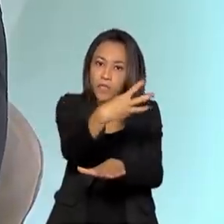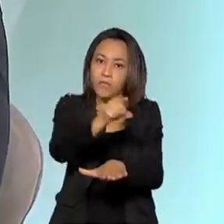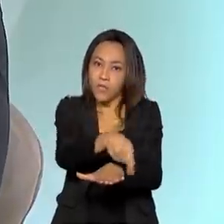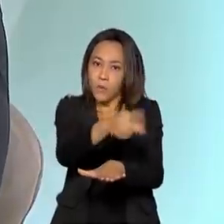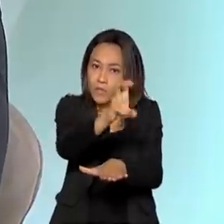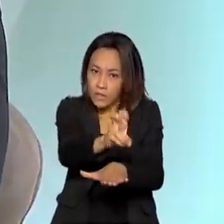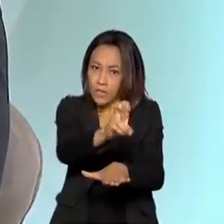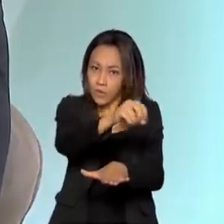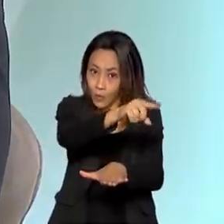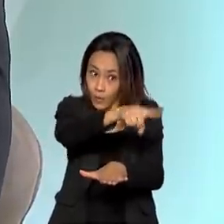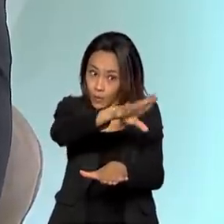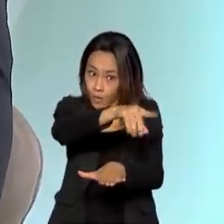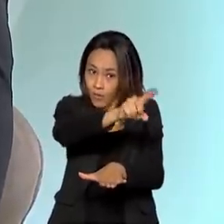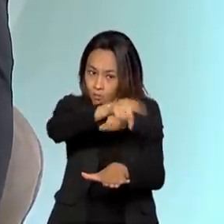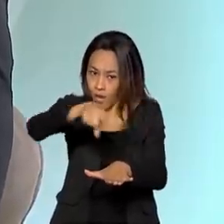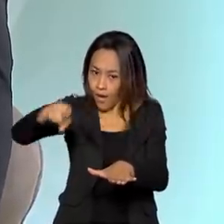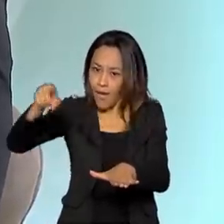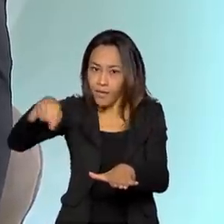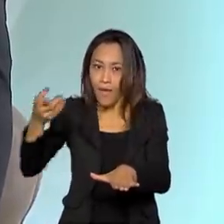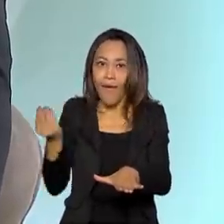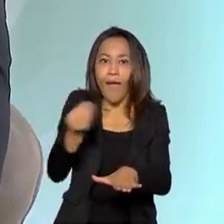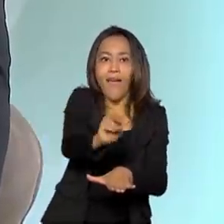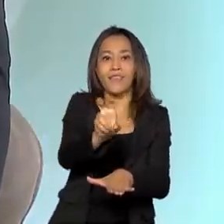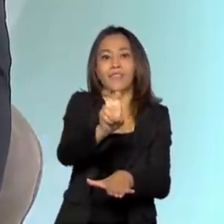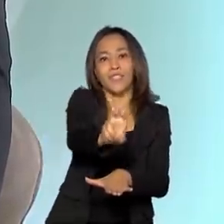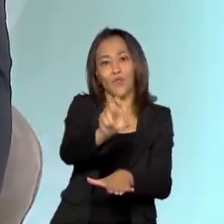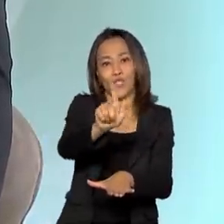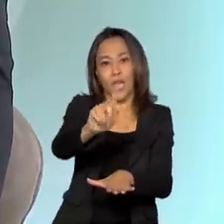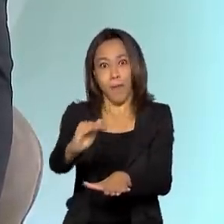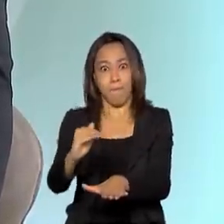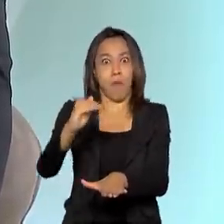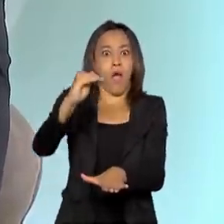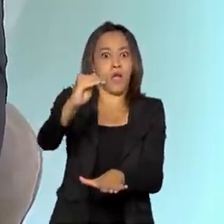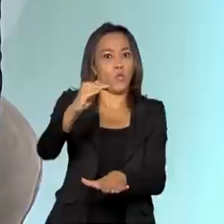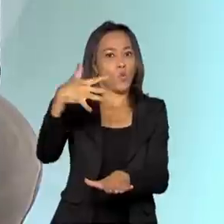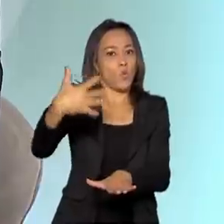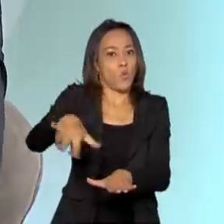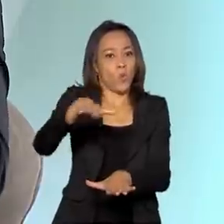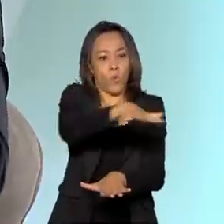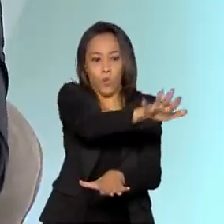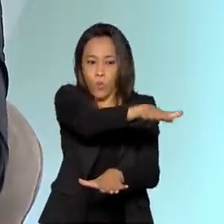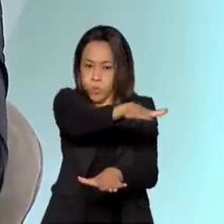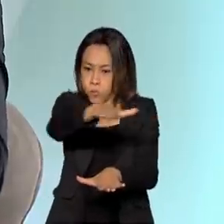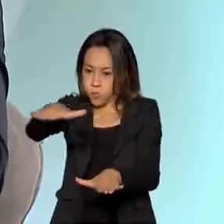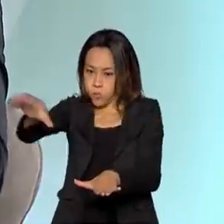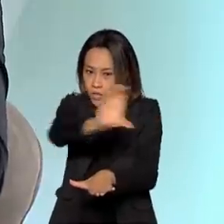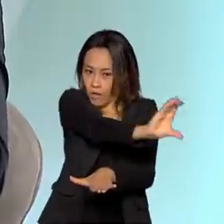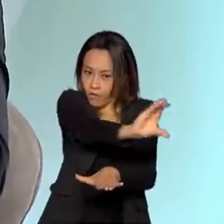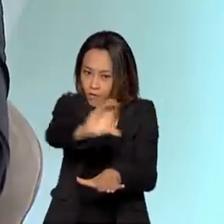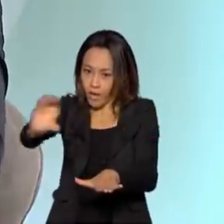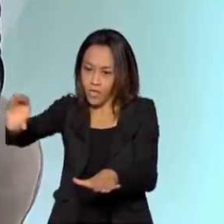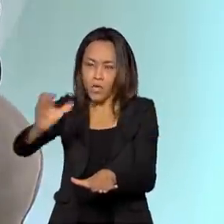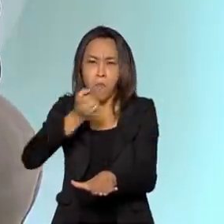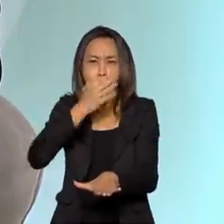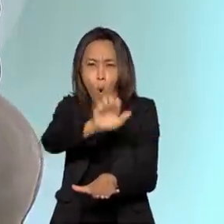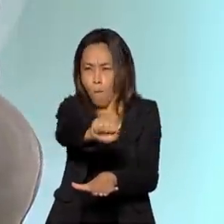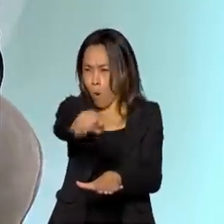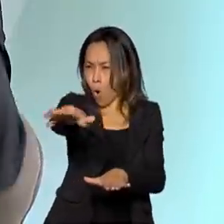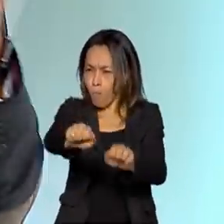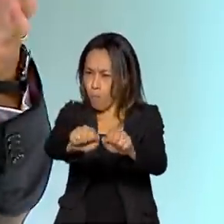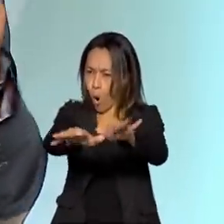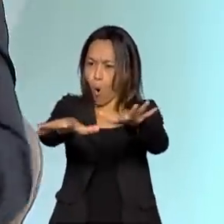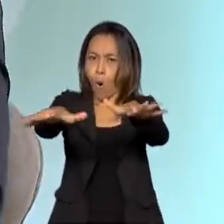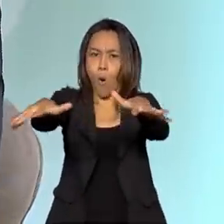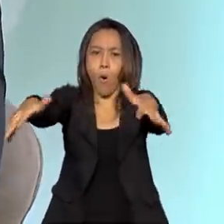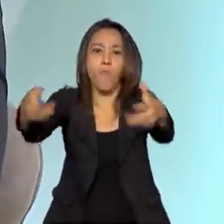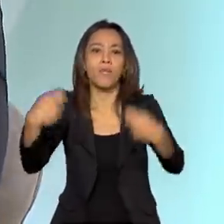que é a porta de entrada do 5G, ela é uma faixa mais alta. Ao ser mais alta, ela tem menores condições de propagação, portanto você precisa de mais